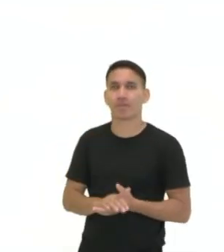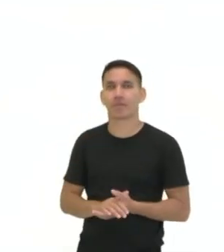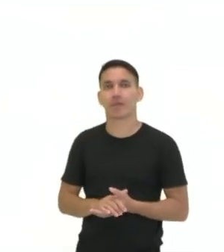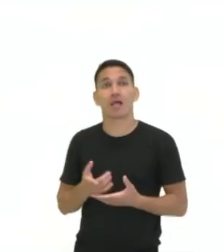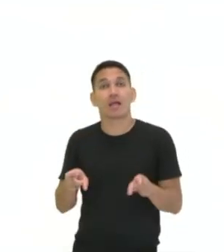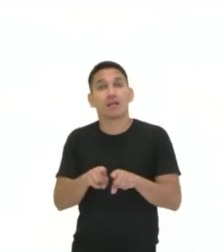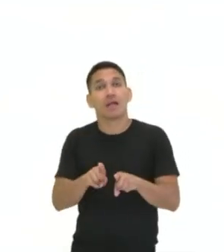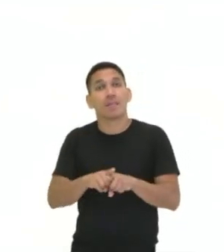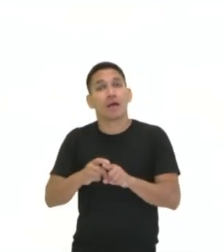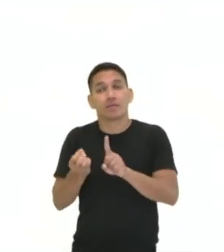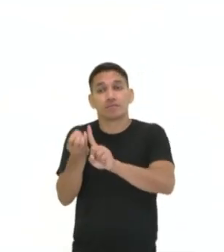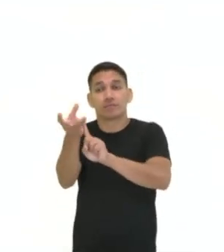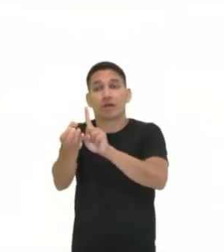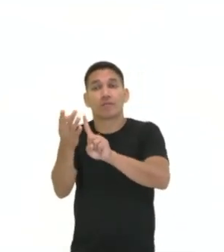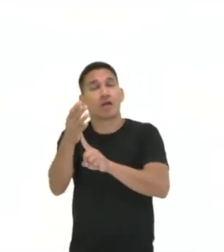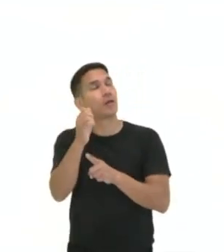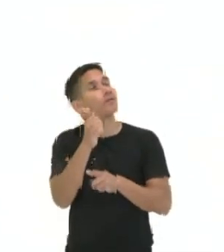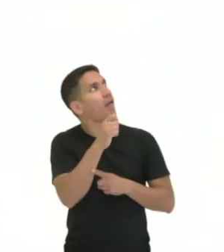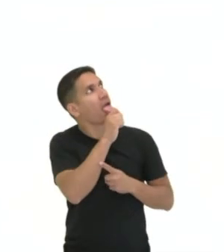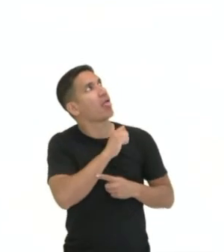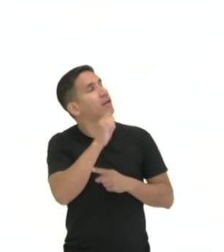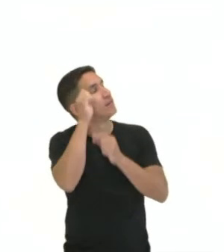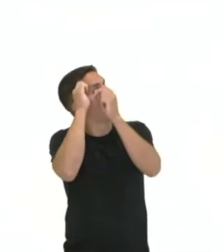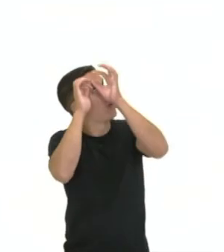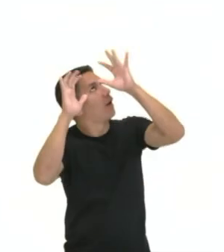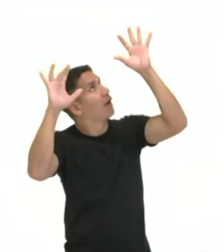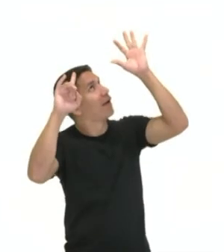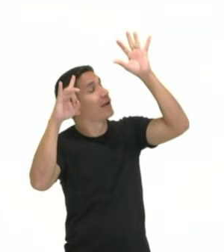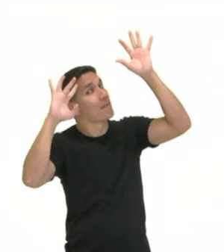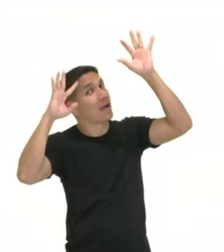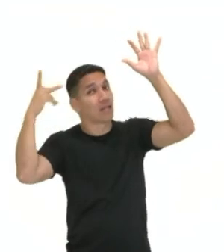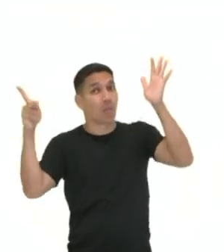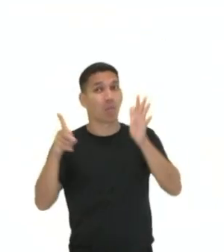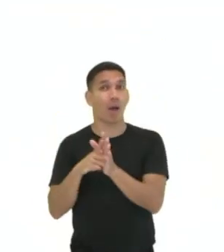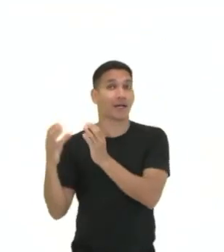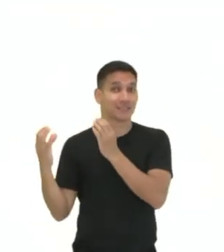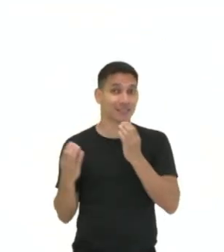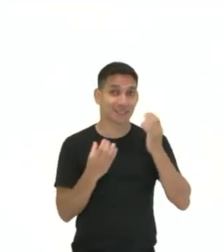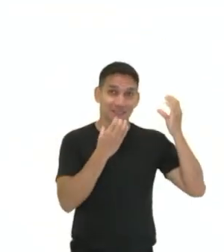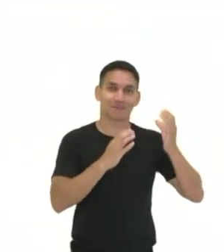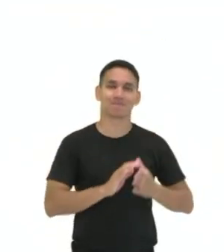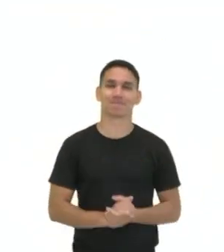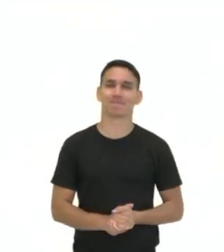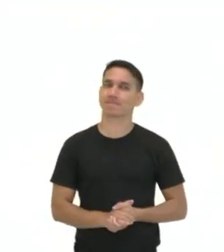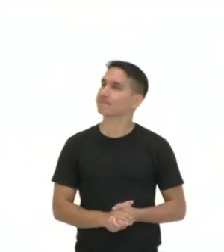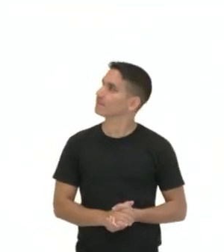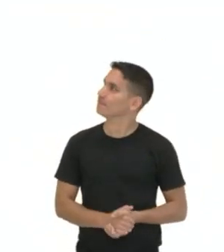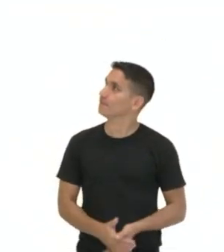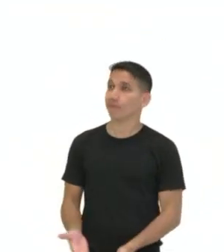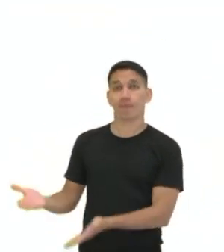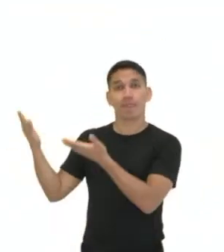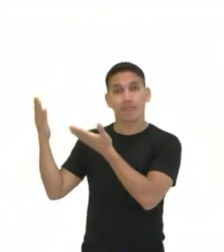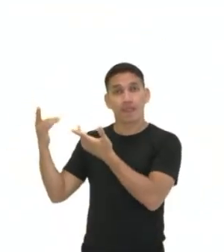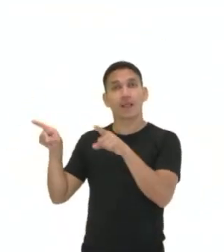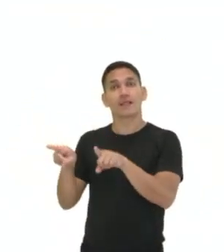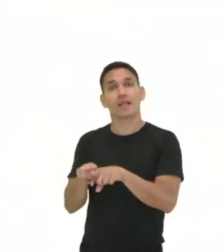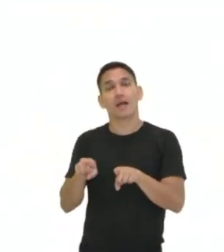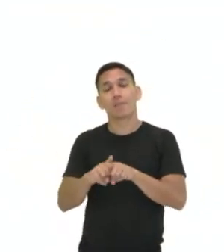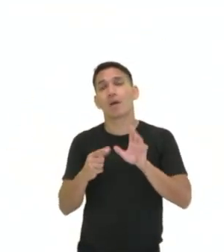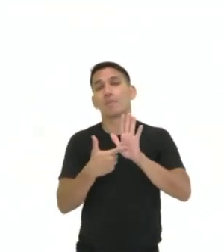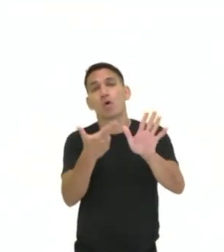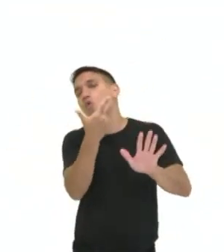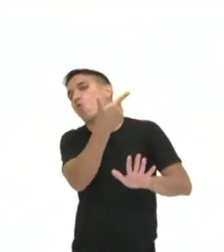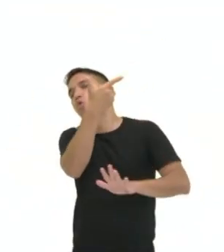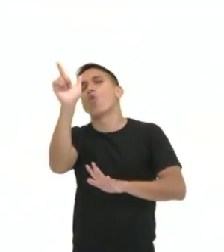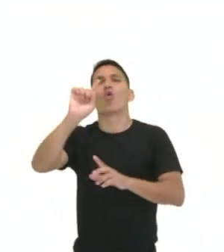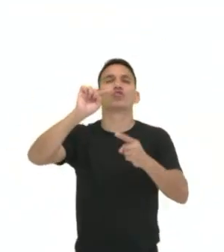balão de pensamento ilustrando o sorvete de melancia que está na imaginação da Magali. E aqui nós temos também outros